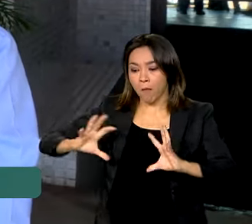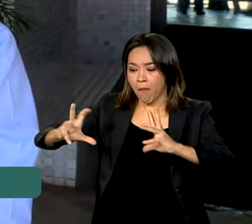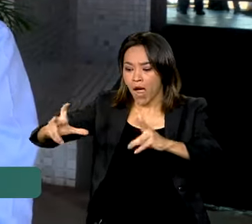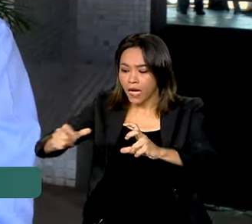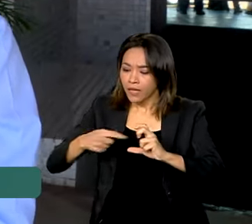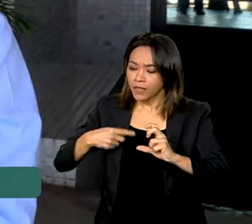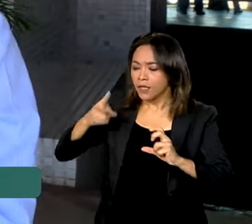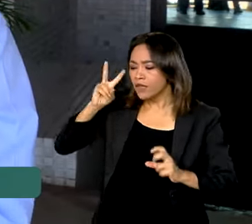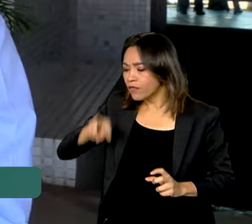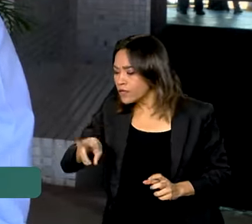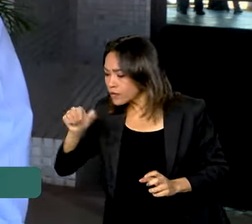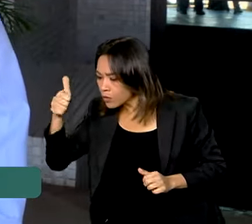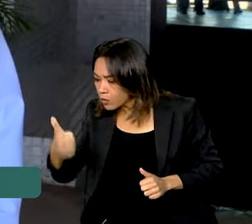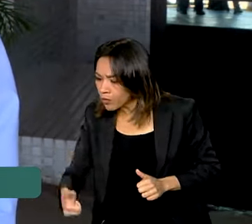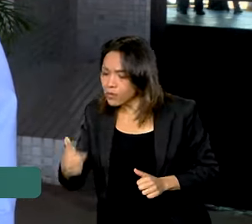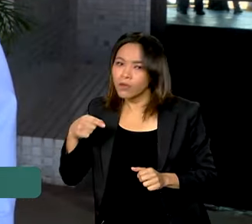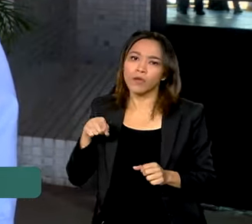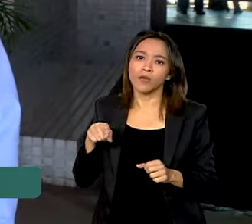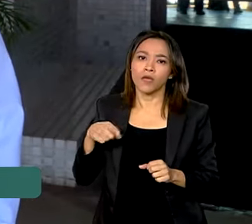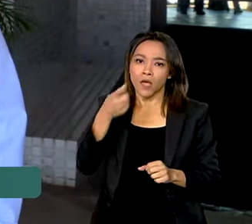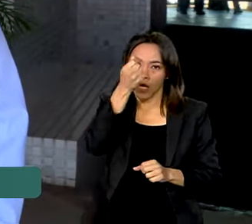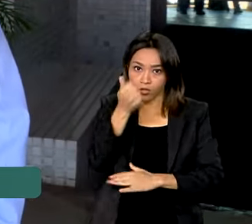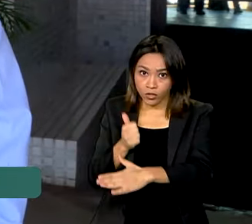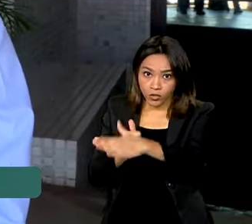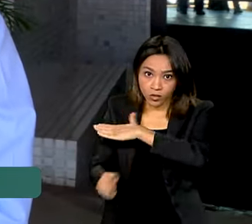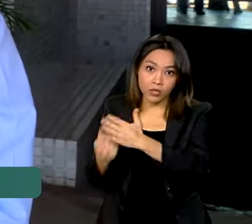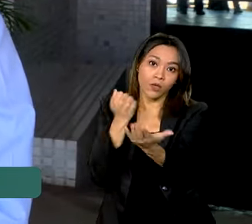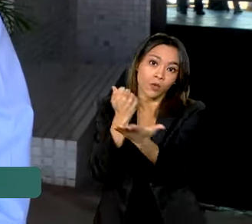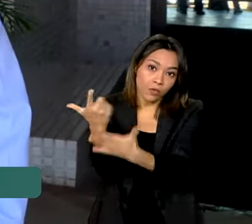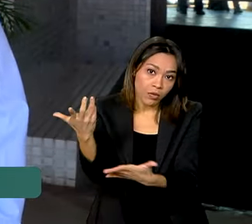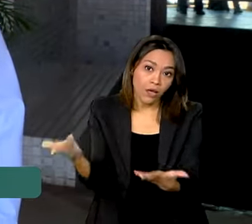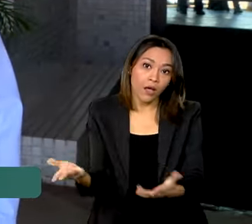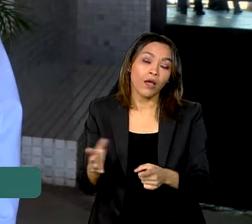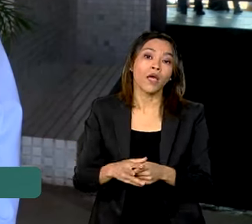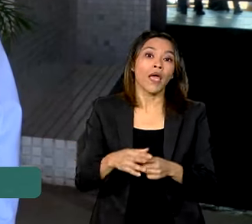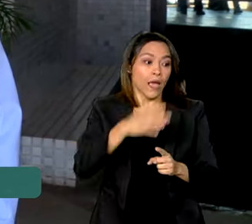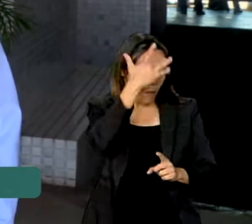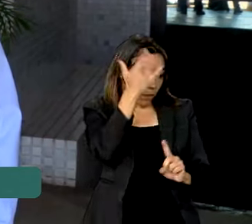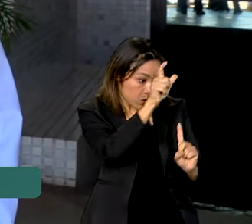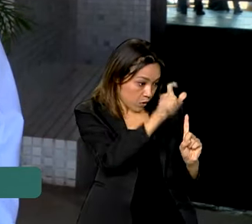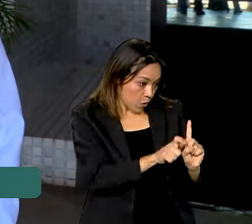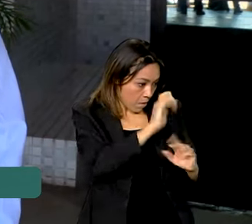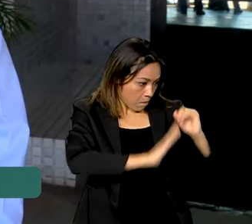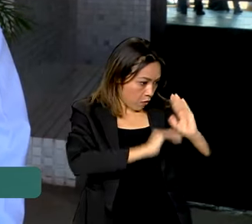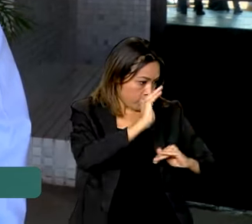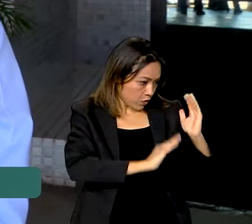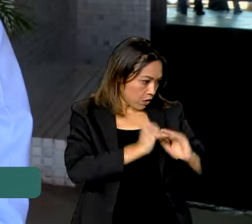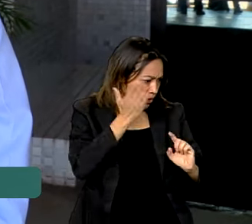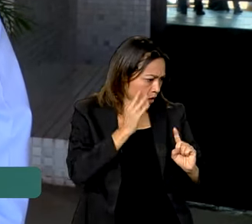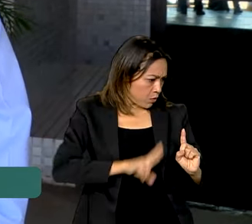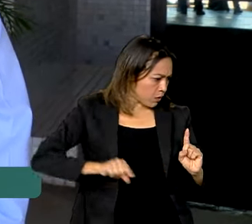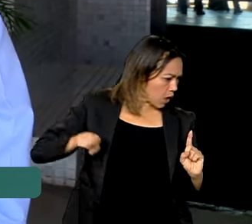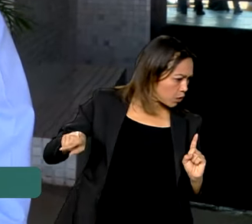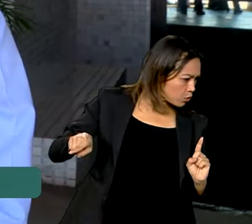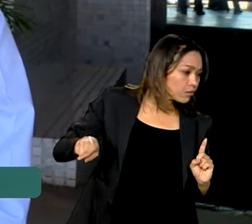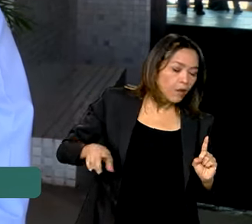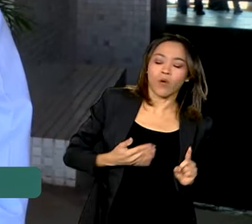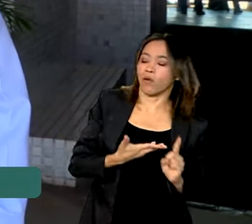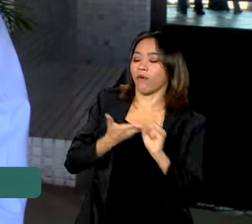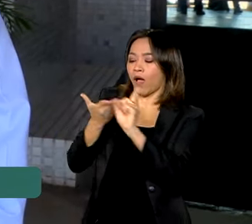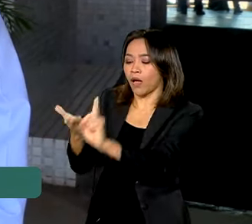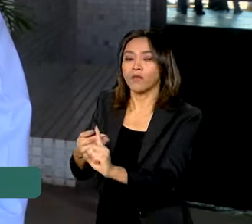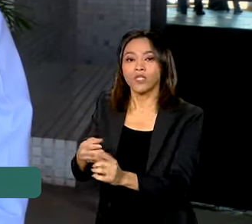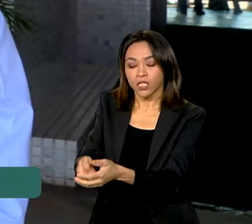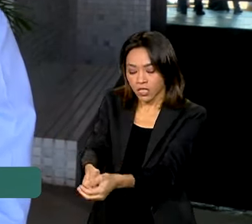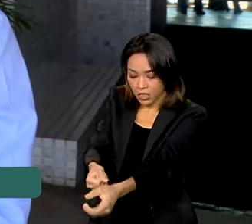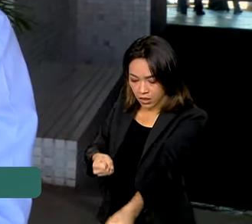a manutenção, é o investimento nas máquinas, é colocar a pessoa adequada para usar aquela máquina. Porque não adianta você ter uma serra